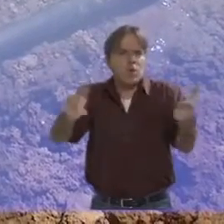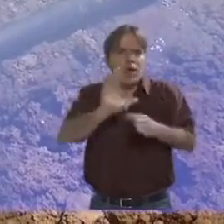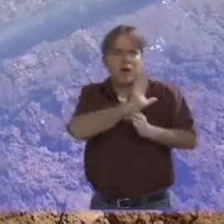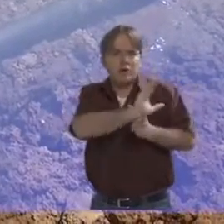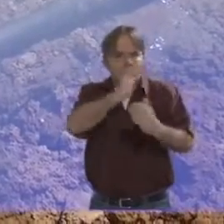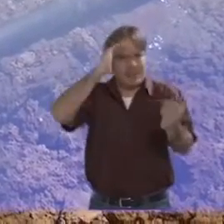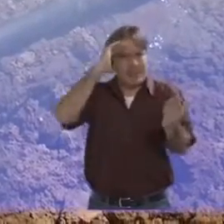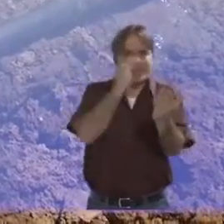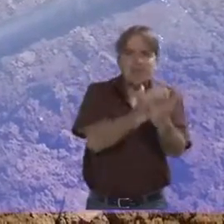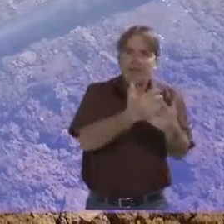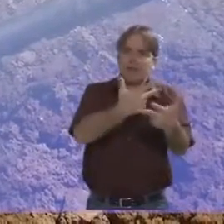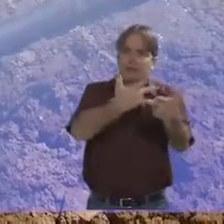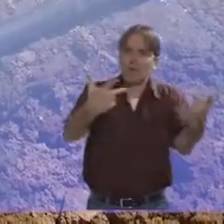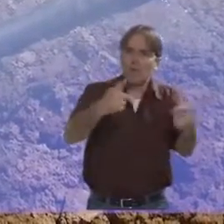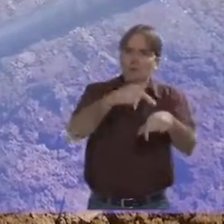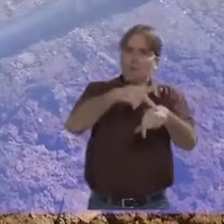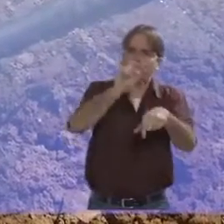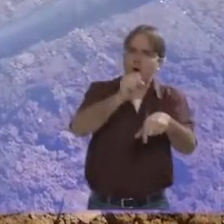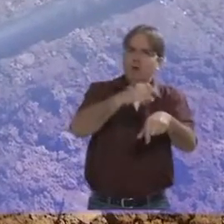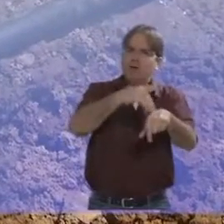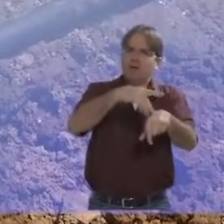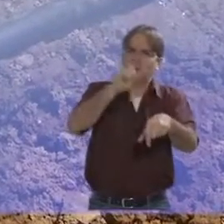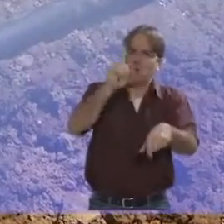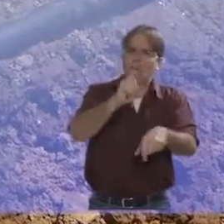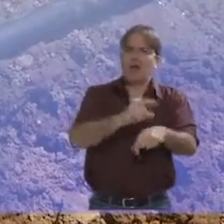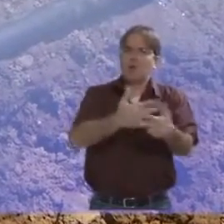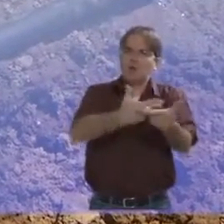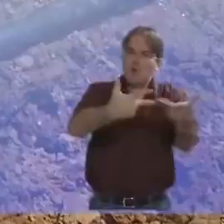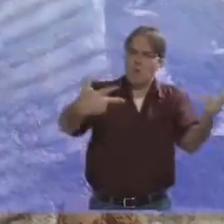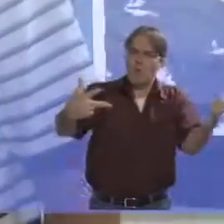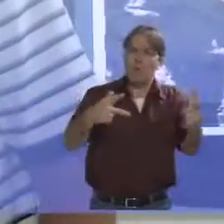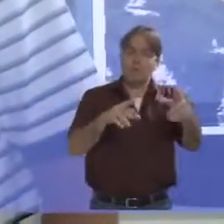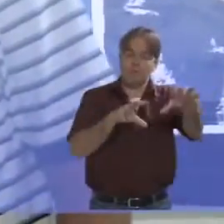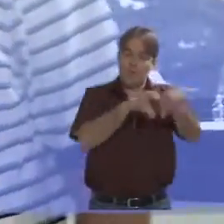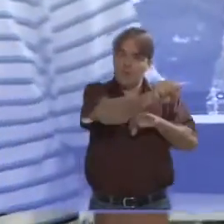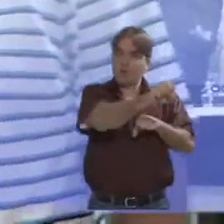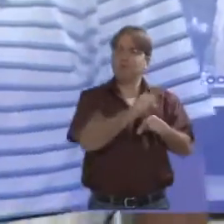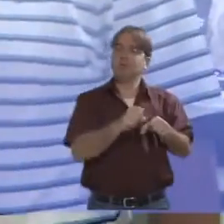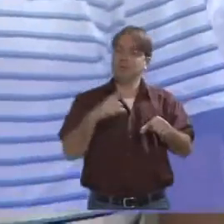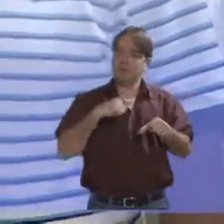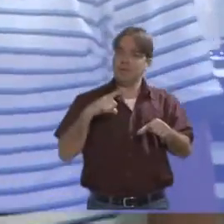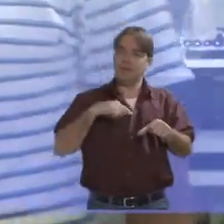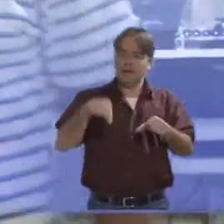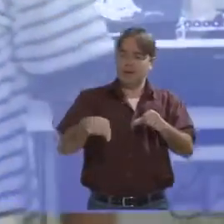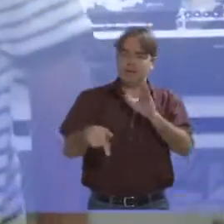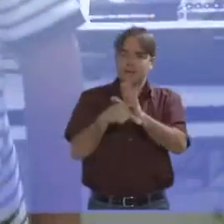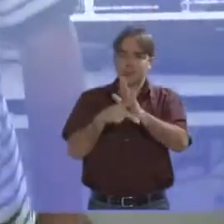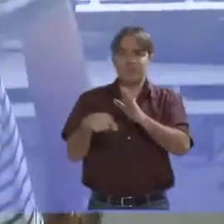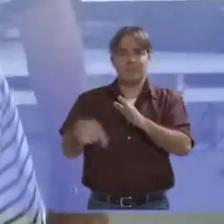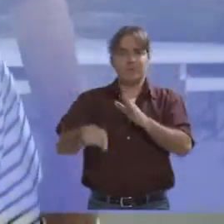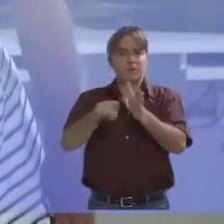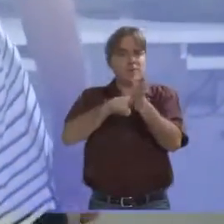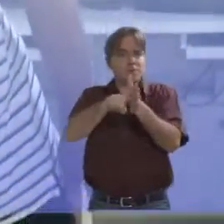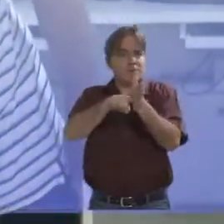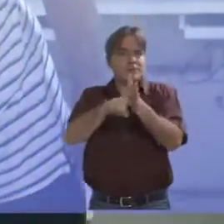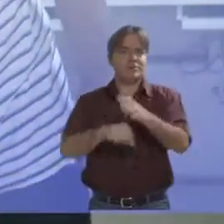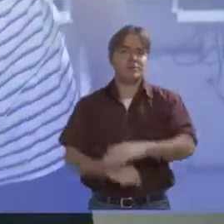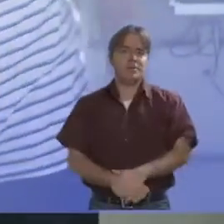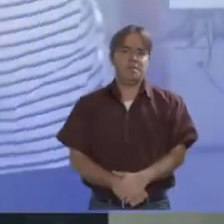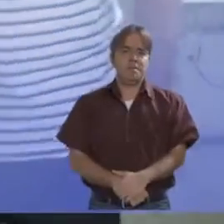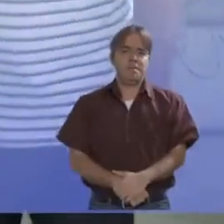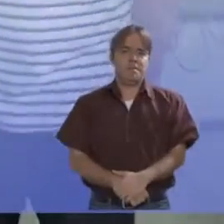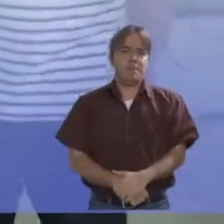para a defesa de curso de graduação, trabalho de conclusão de curso. Uma das pesquisas apoiadas pelo Laboratório de